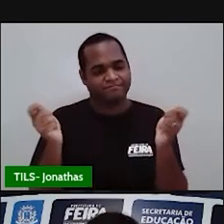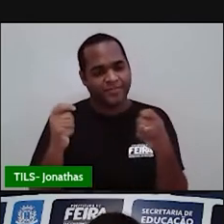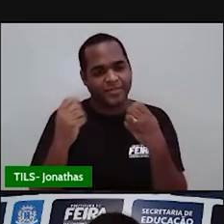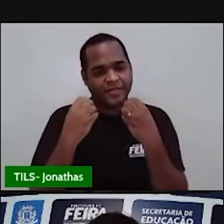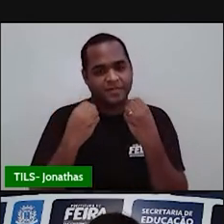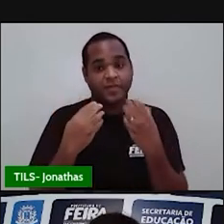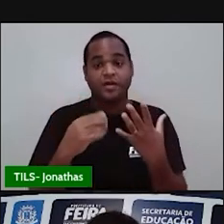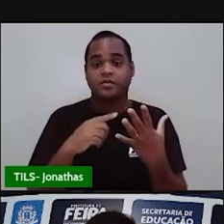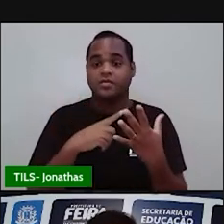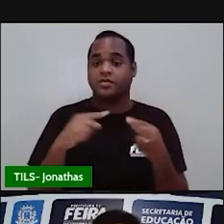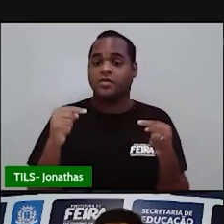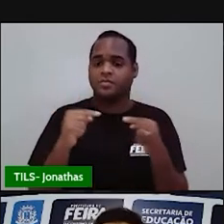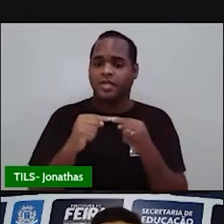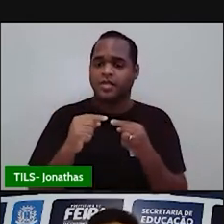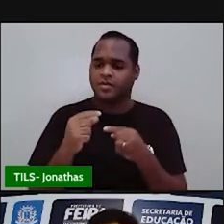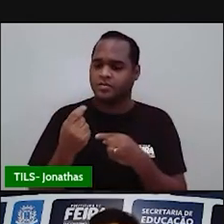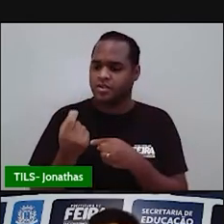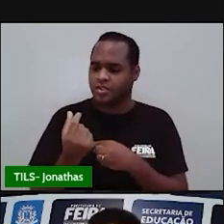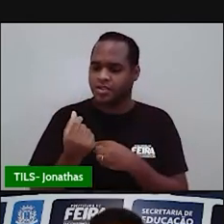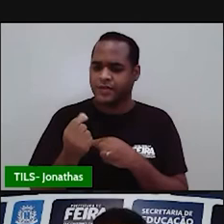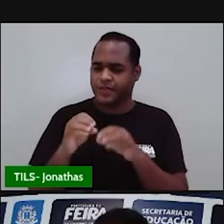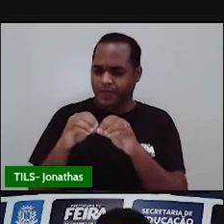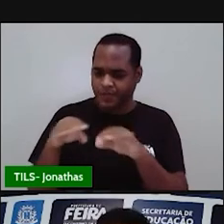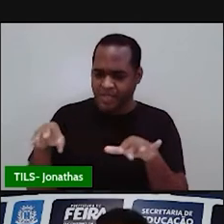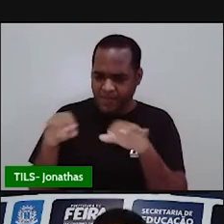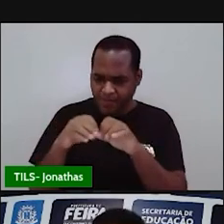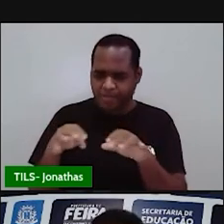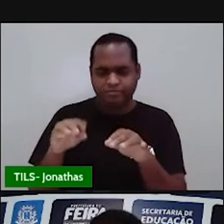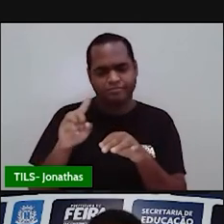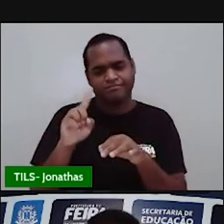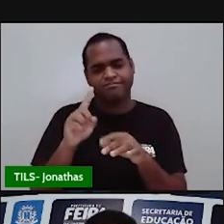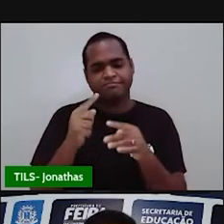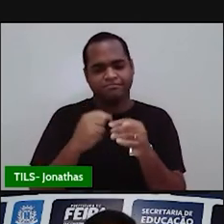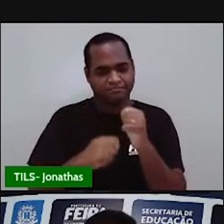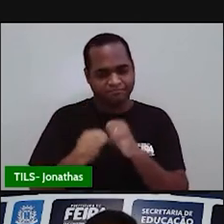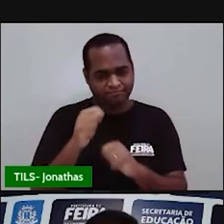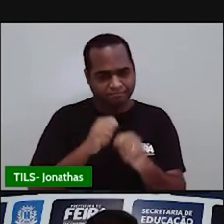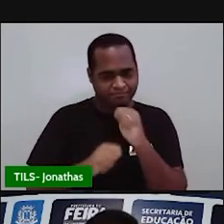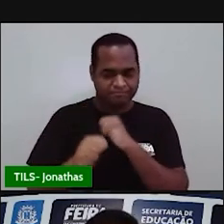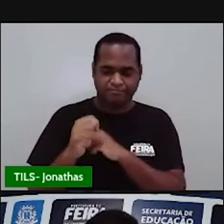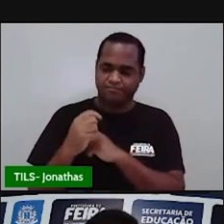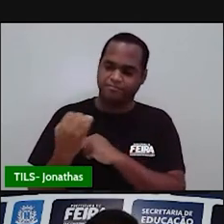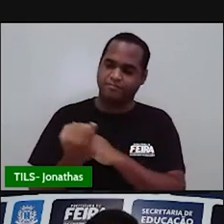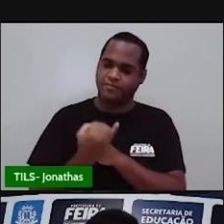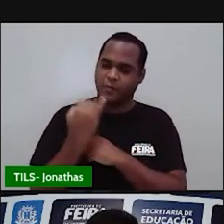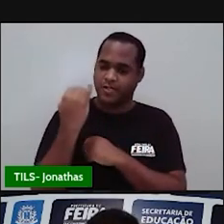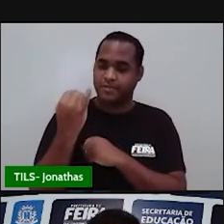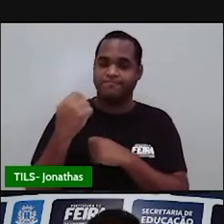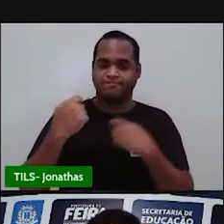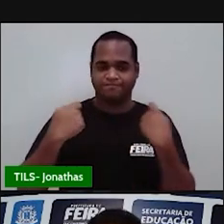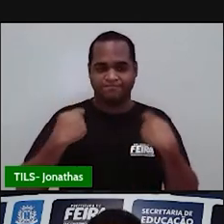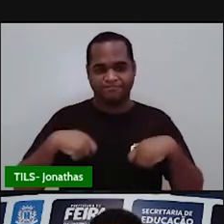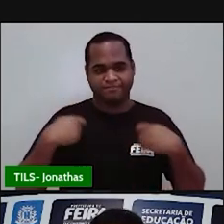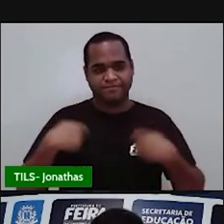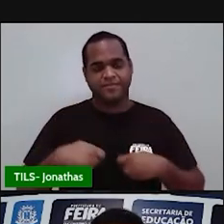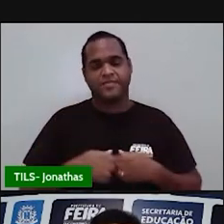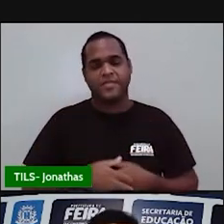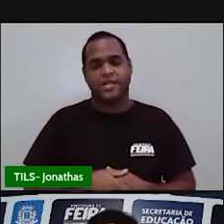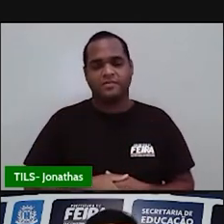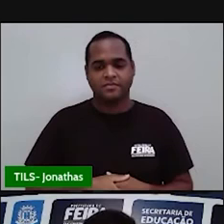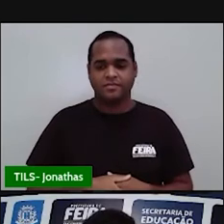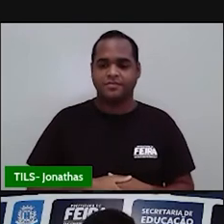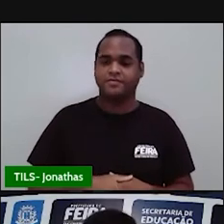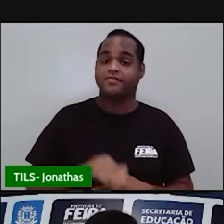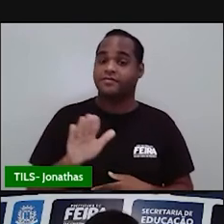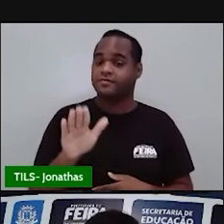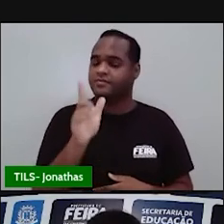e ter o menor consumo que a gente conseguir ter com a nossa energia elétrica em nossa casa, né? Porque a